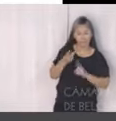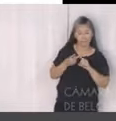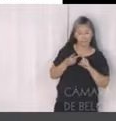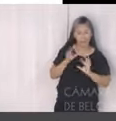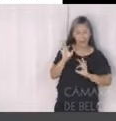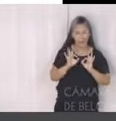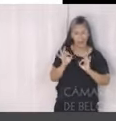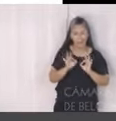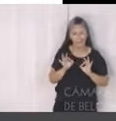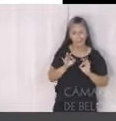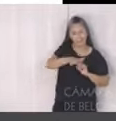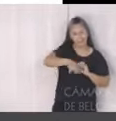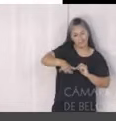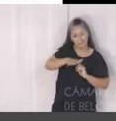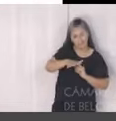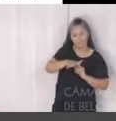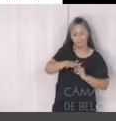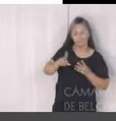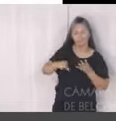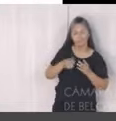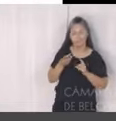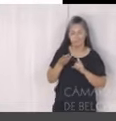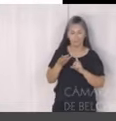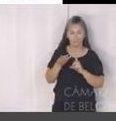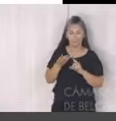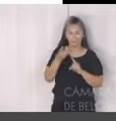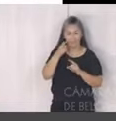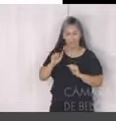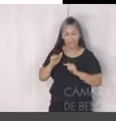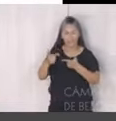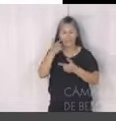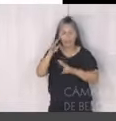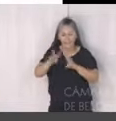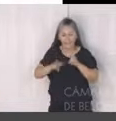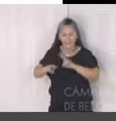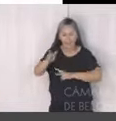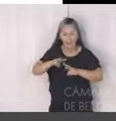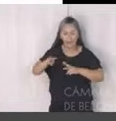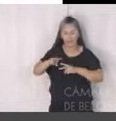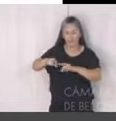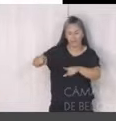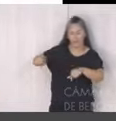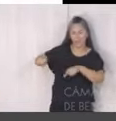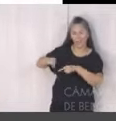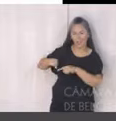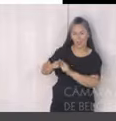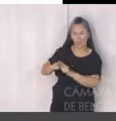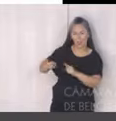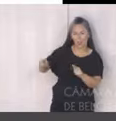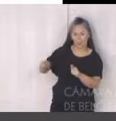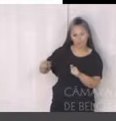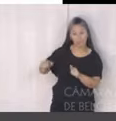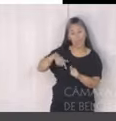E, por fim, lote limpo. Ações de fiscalização para limpeza e conservação de lotes com uma média de 10 mil vistorias